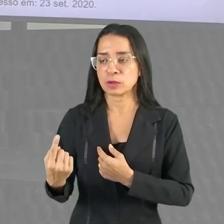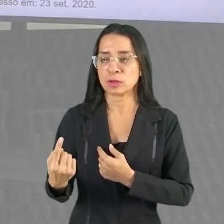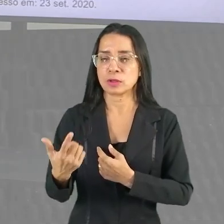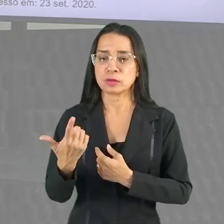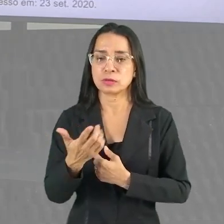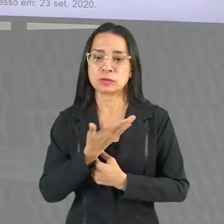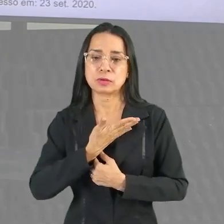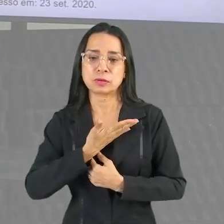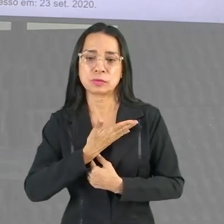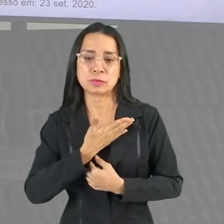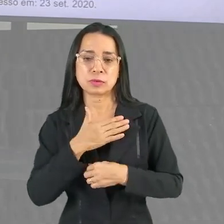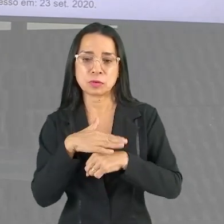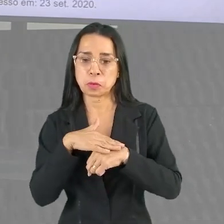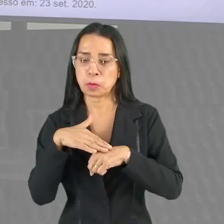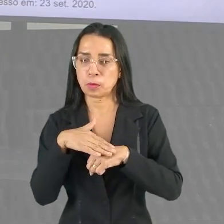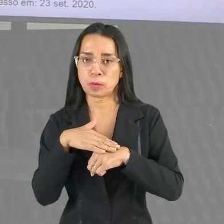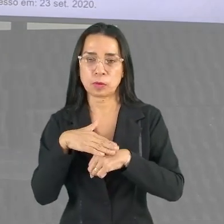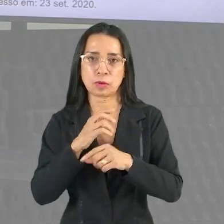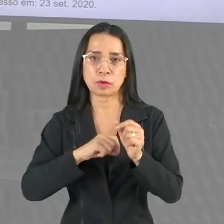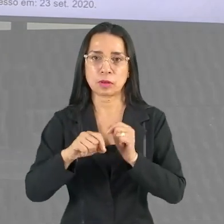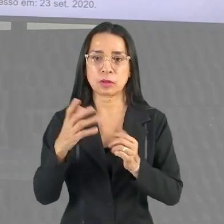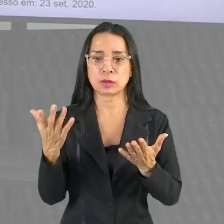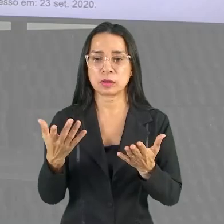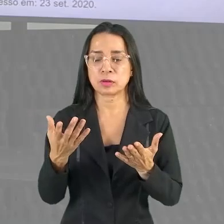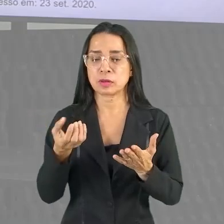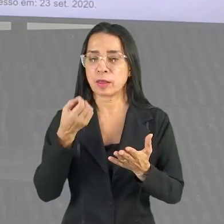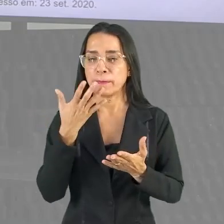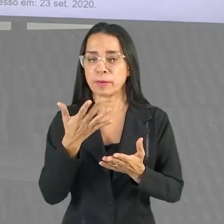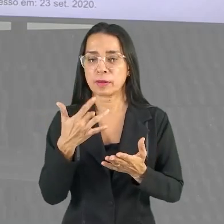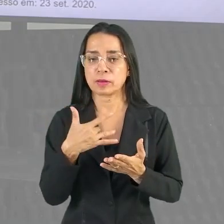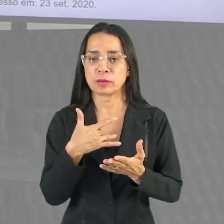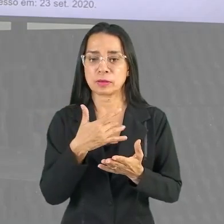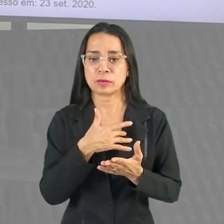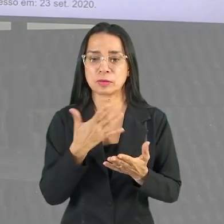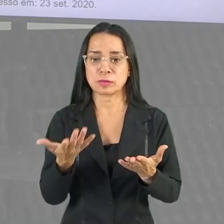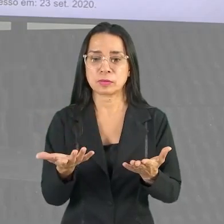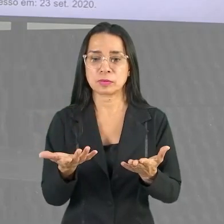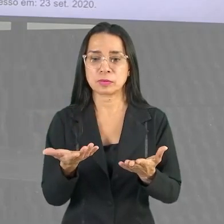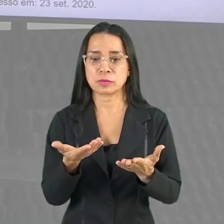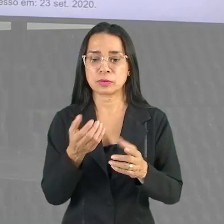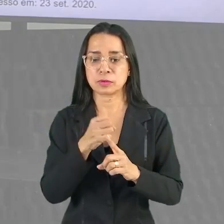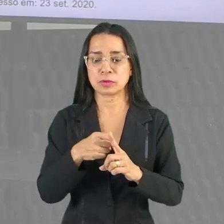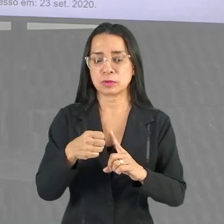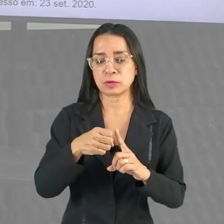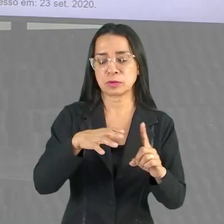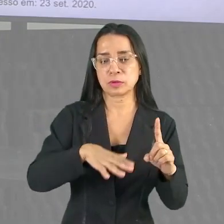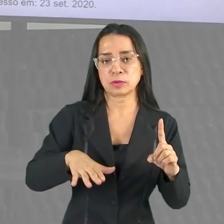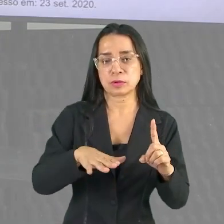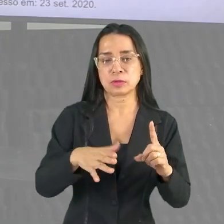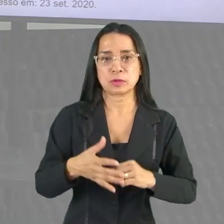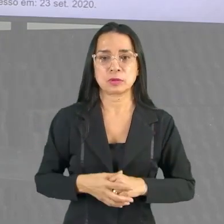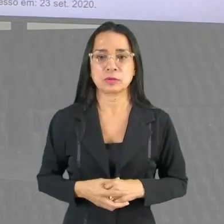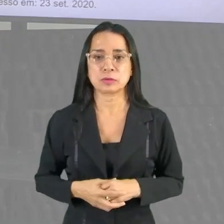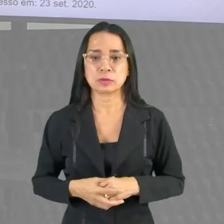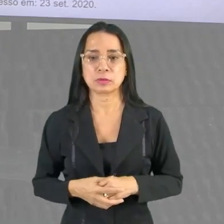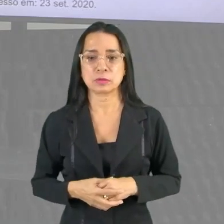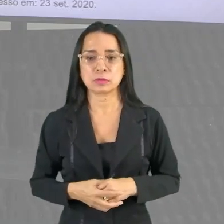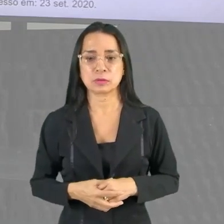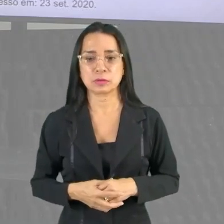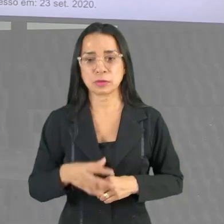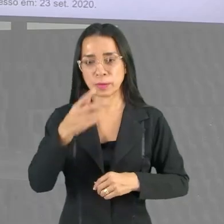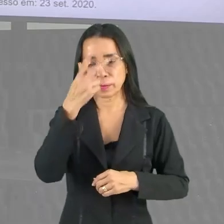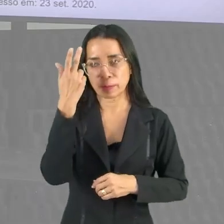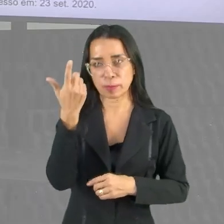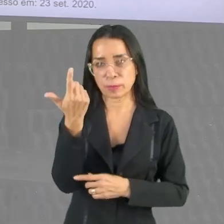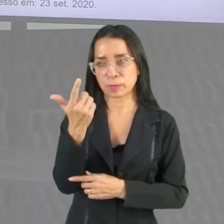não tem amigos, não conversa, então ele não está indo bem da sua saúde social. Então, esse indivíduo não